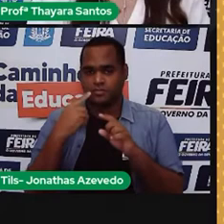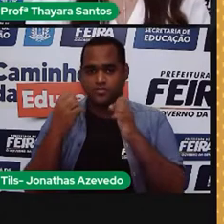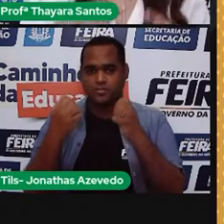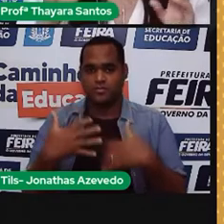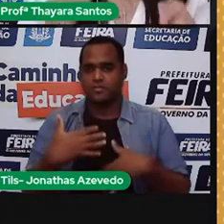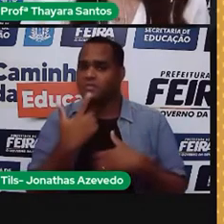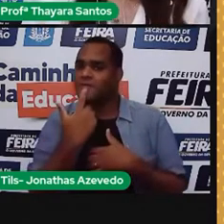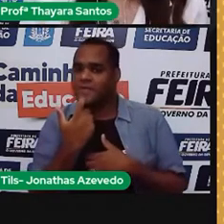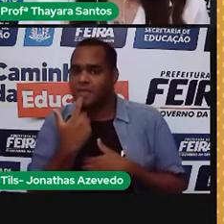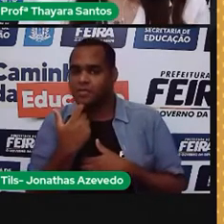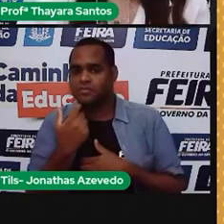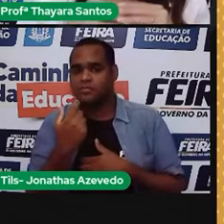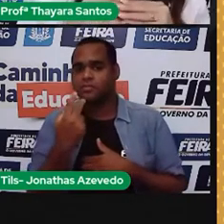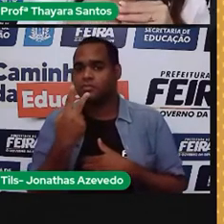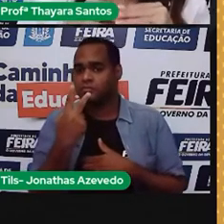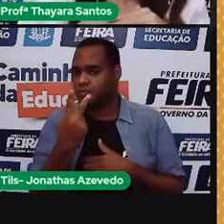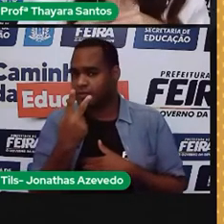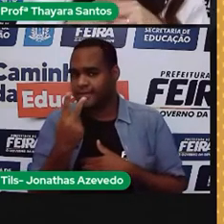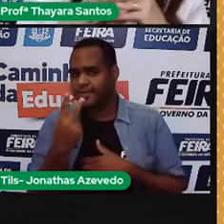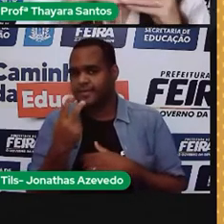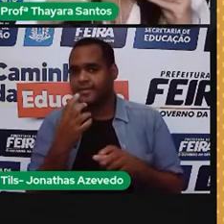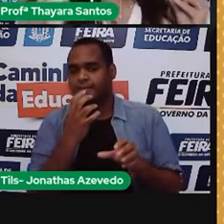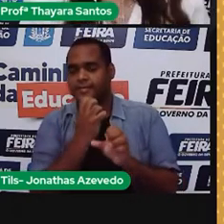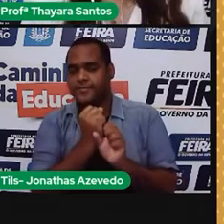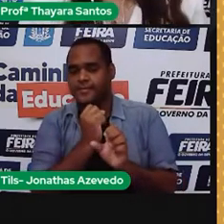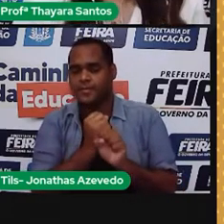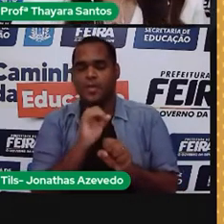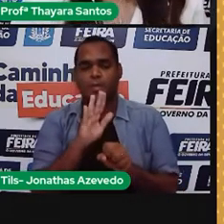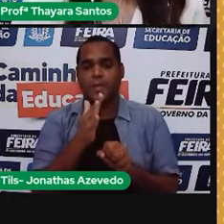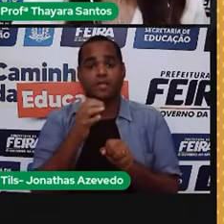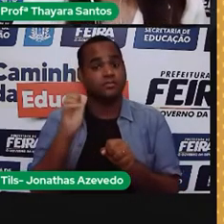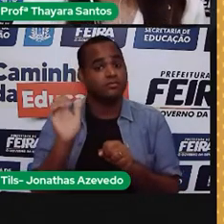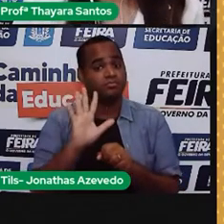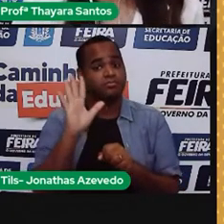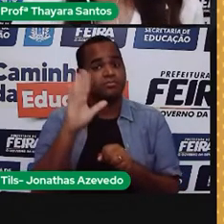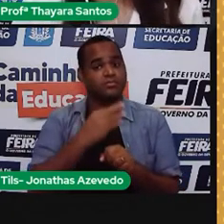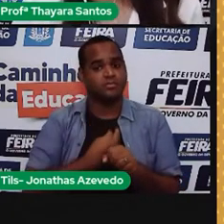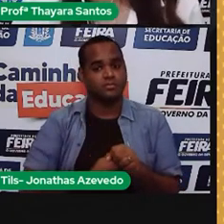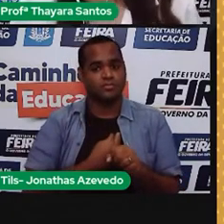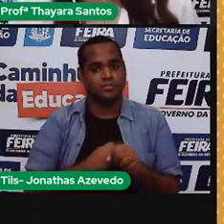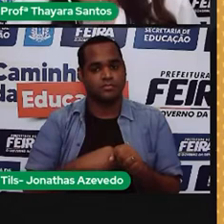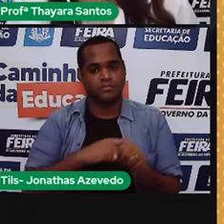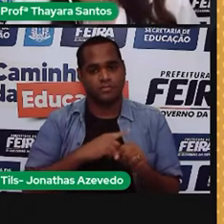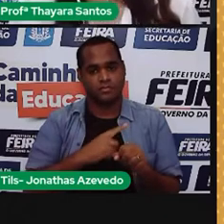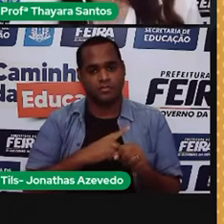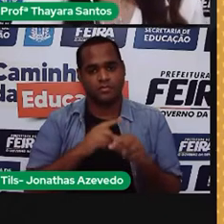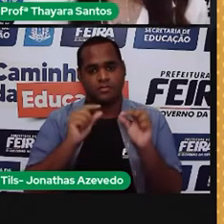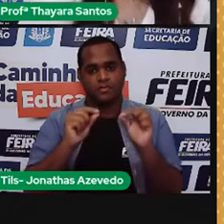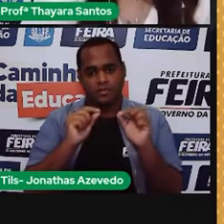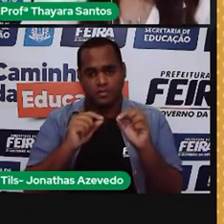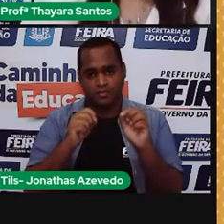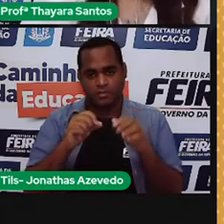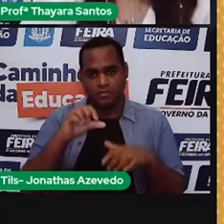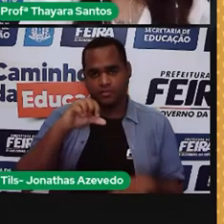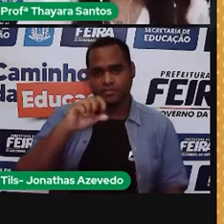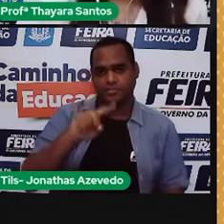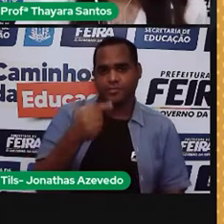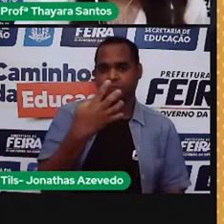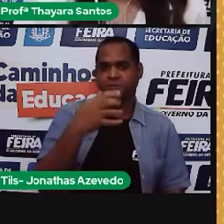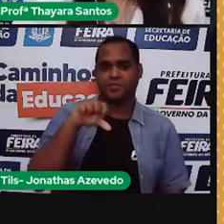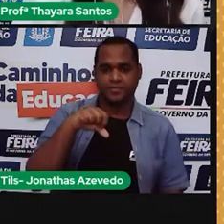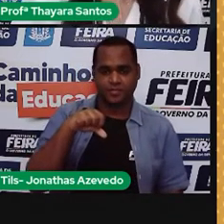vermelha 2, que é aquela que a tarifa está muito cara, então a gente tem que adicionar a cada 100 kilowatts, 9,49.